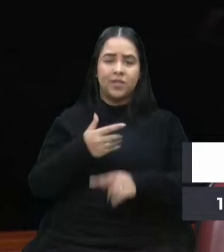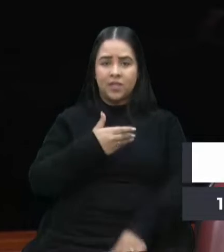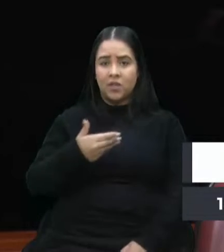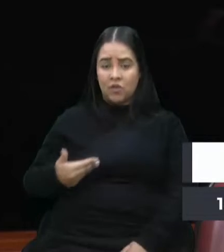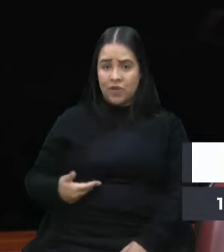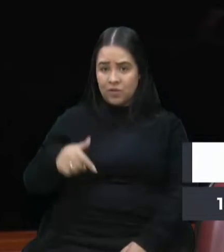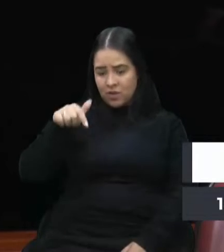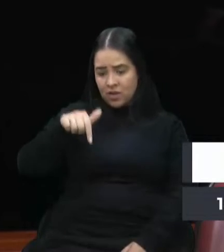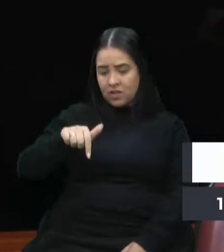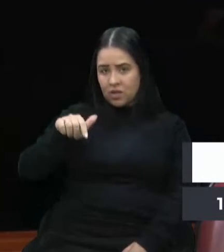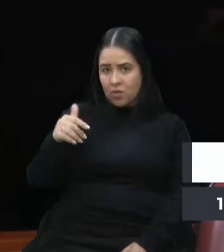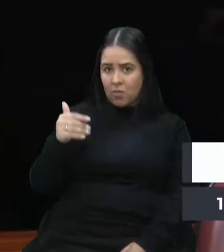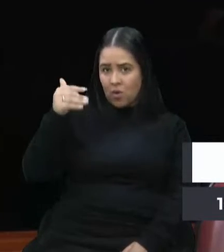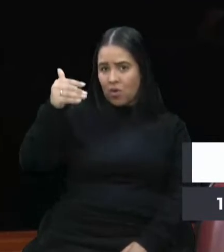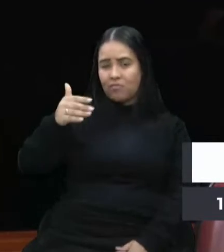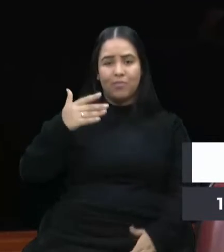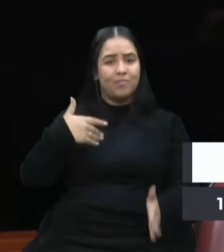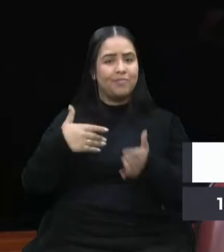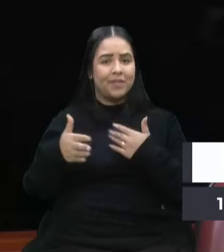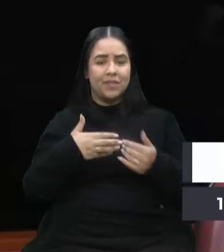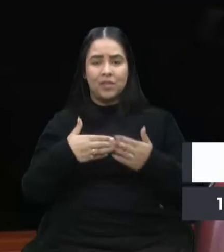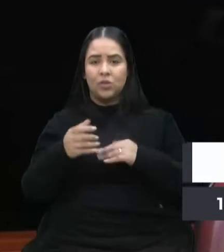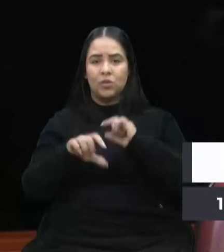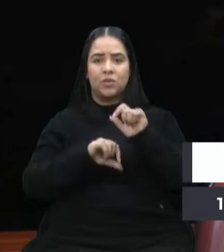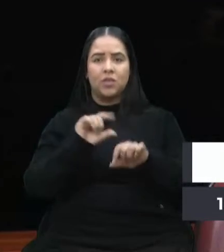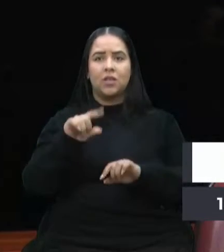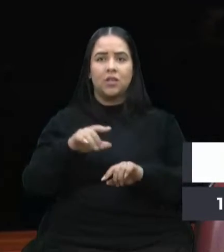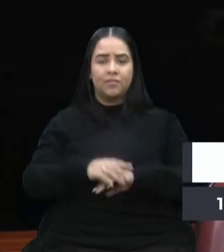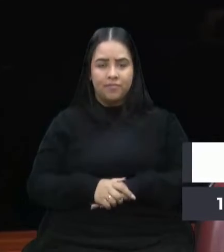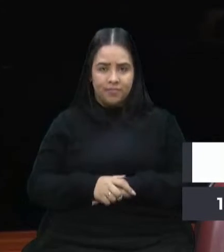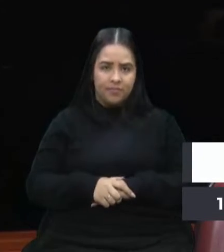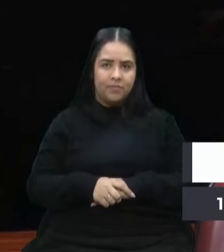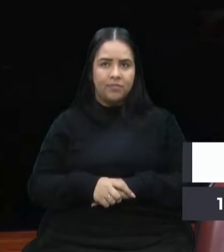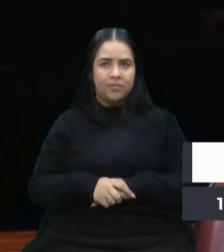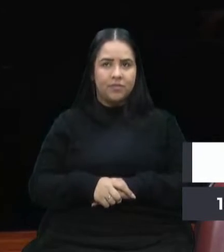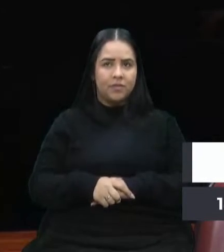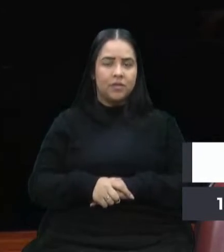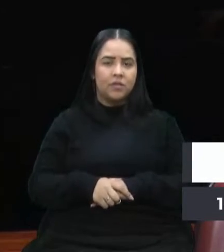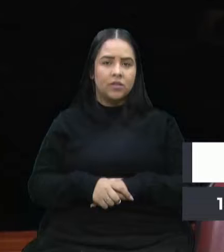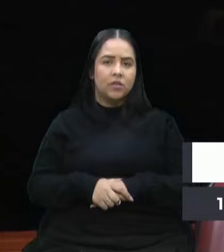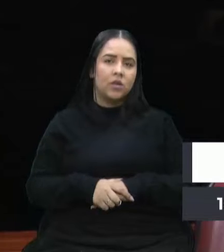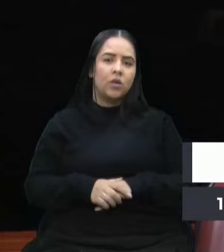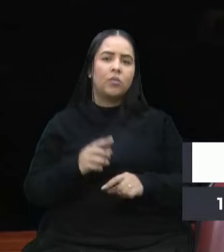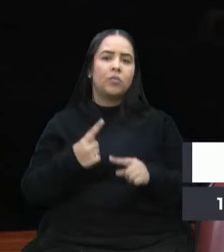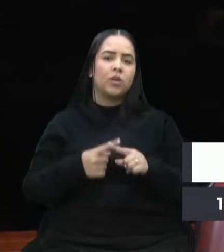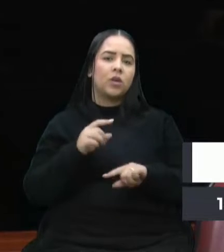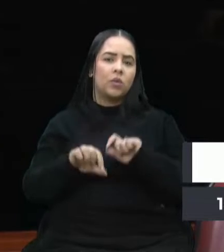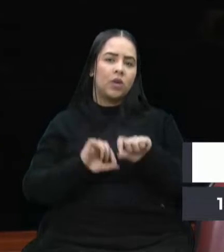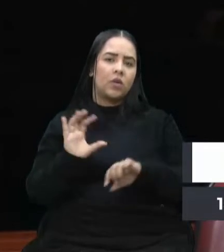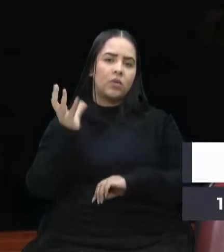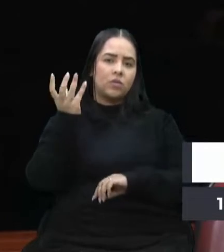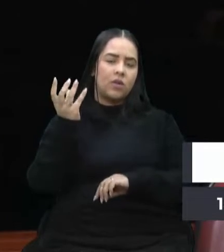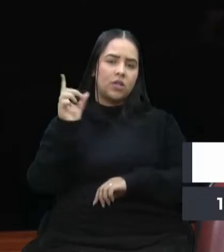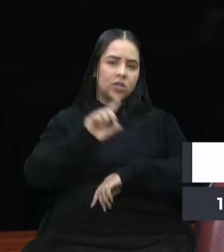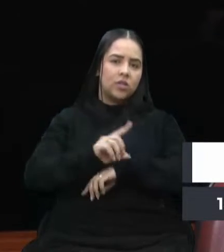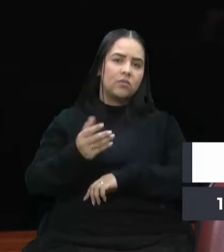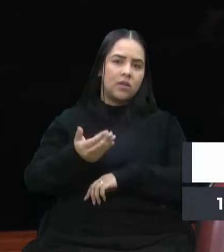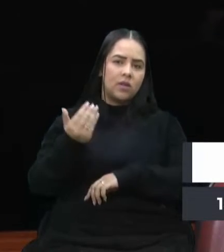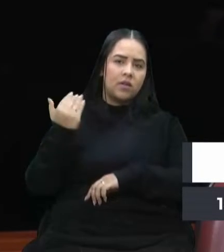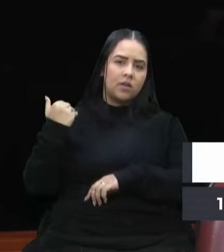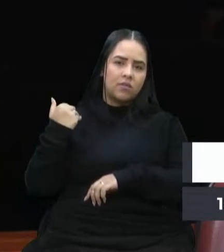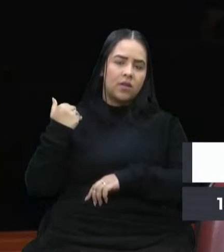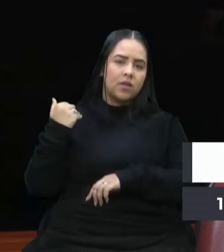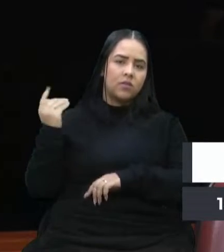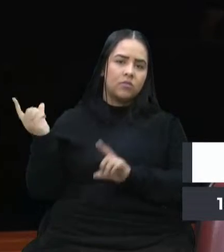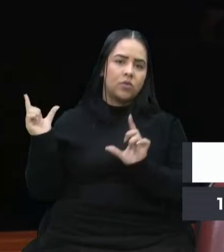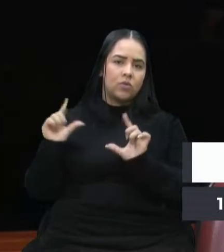governo, independente de quem for. Pelo que aconteceu há poucos dias, na questão da redução do ICM,